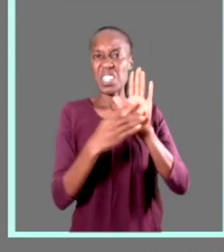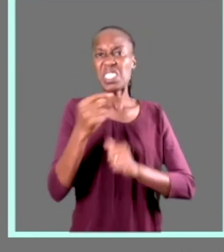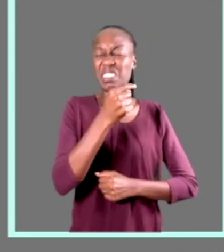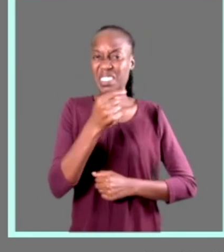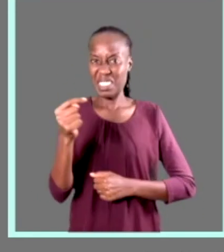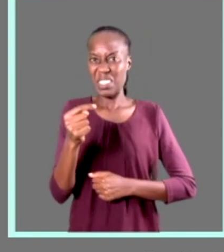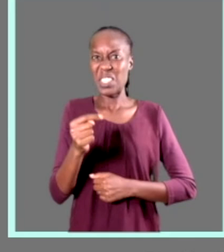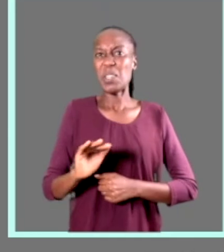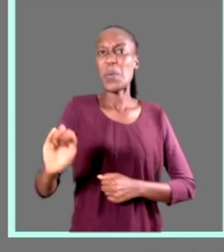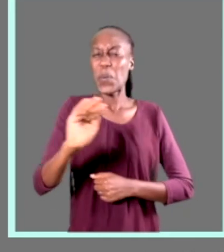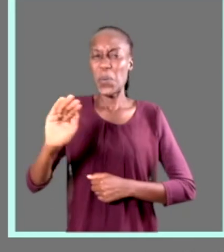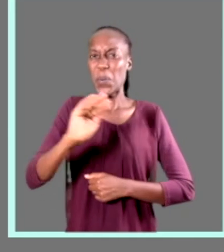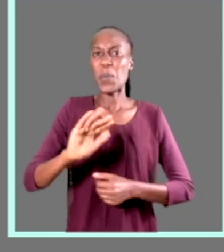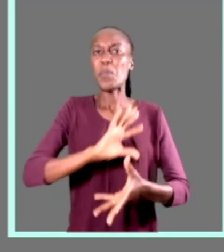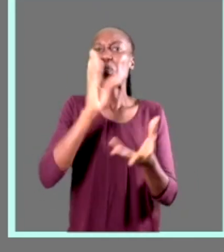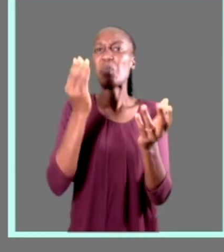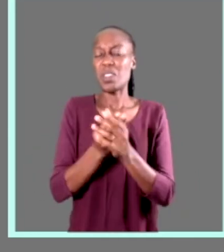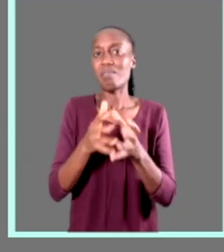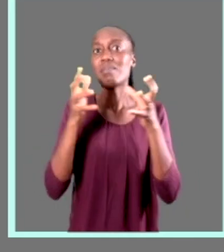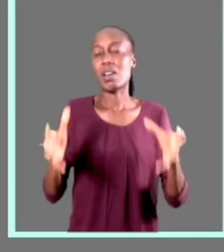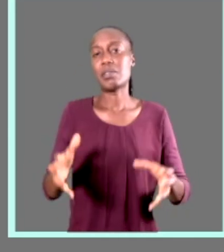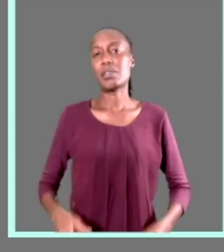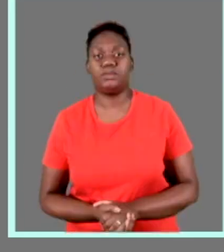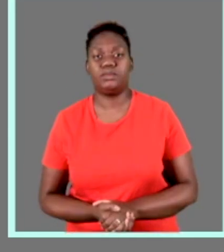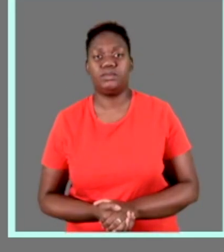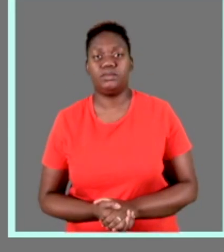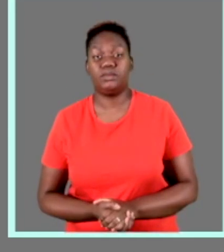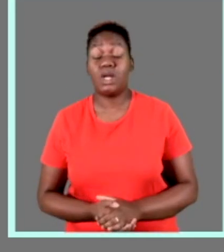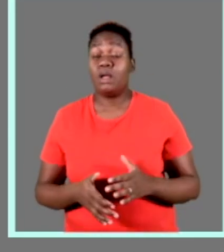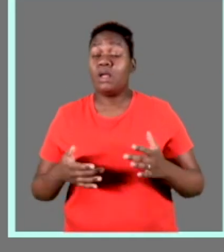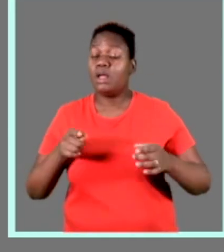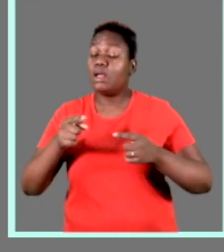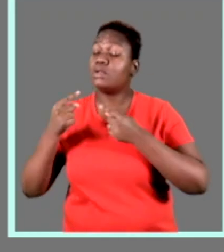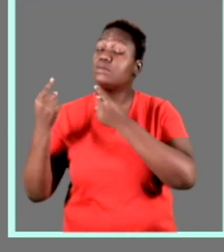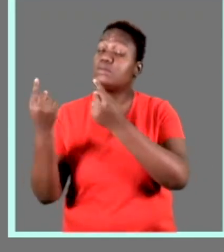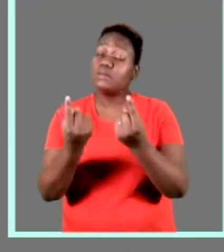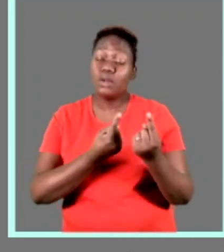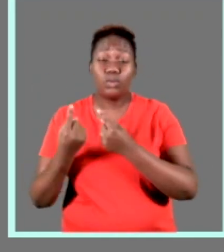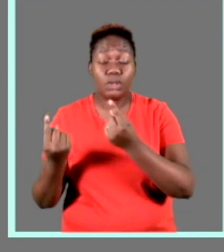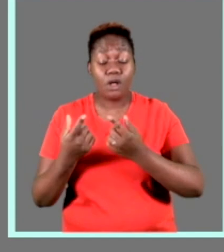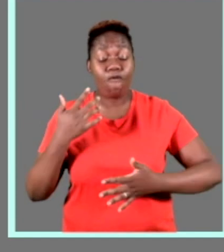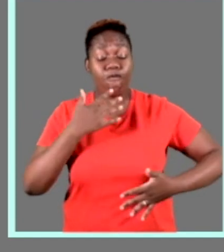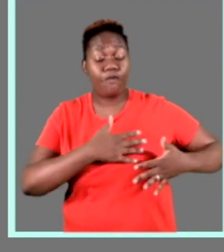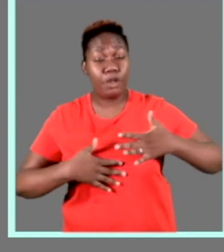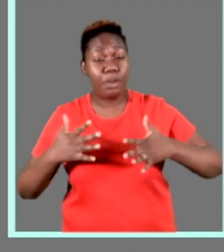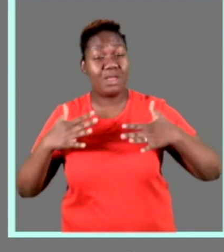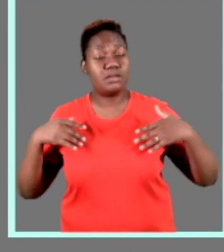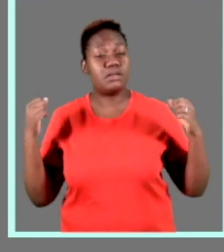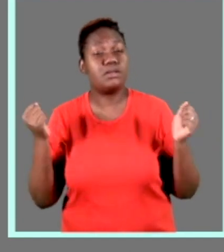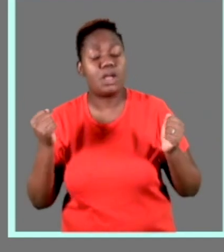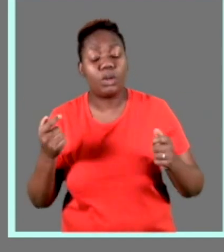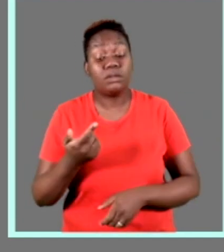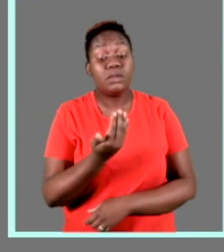os impactos sociais e humanos são muito grandes. O governo de Sofala acredita que o